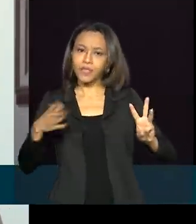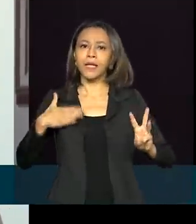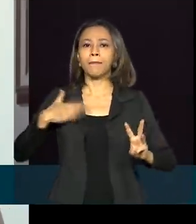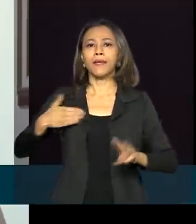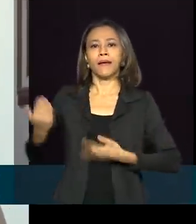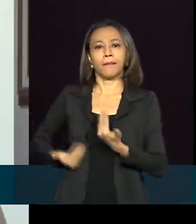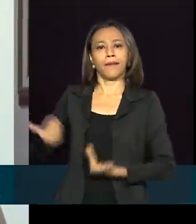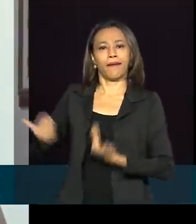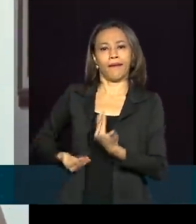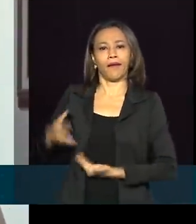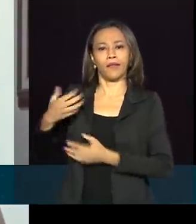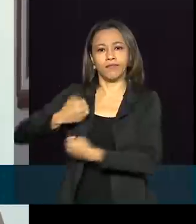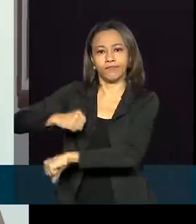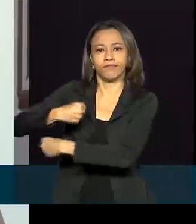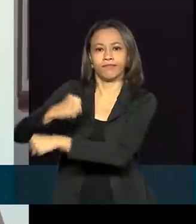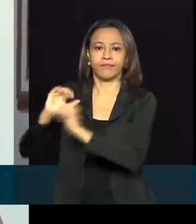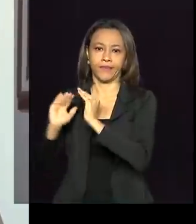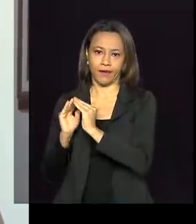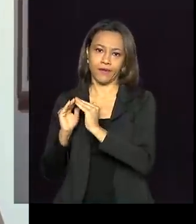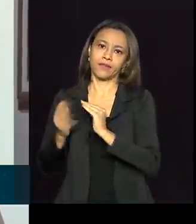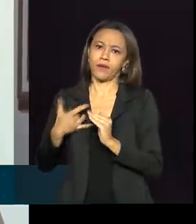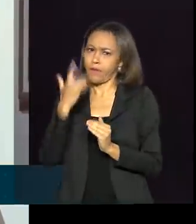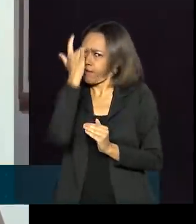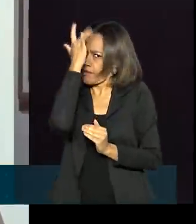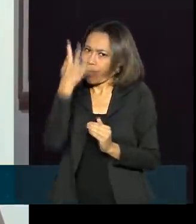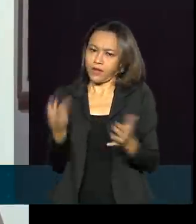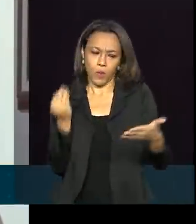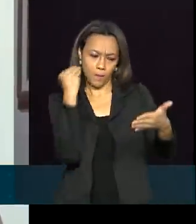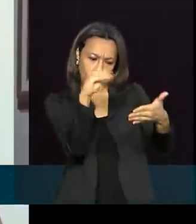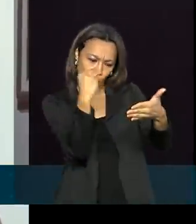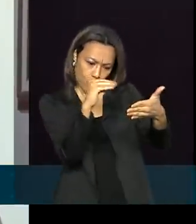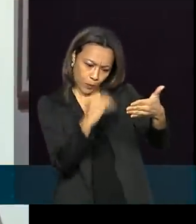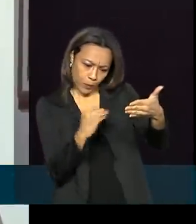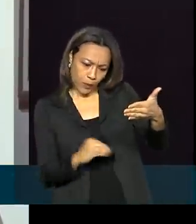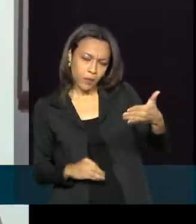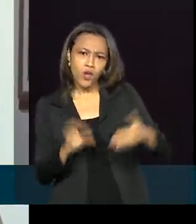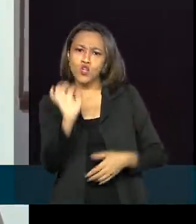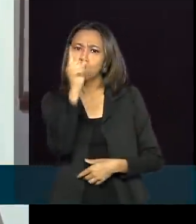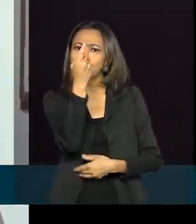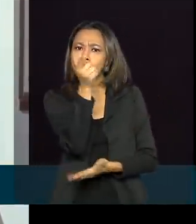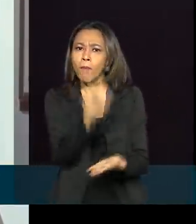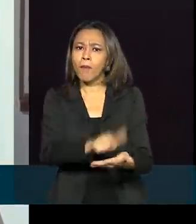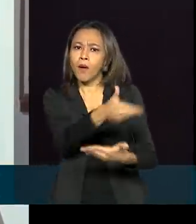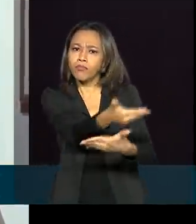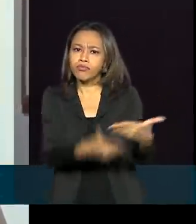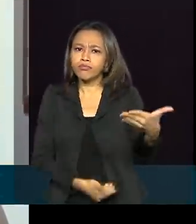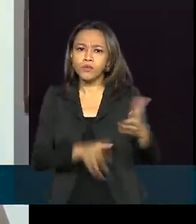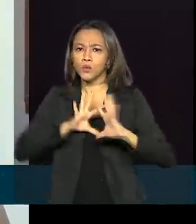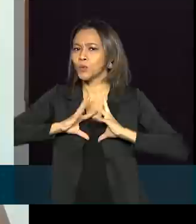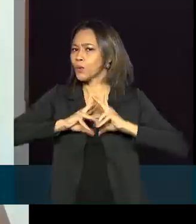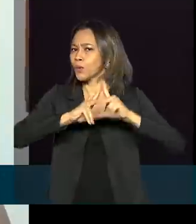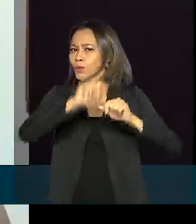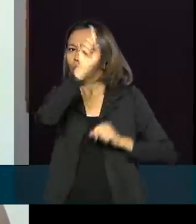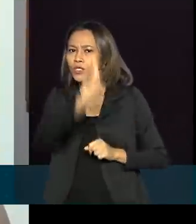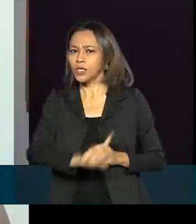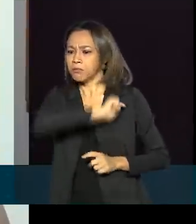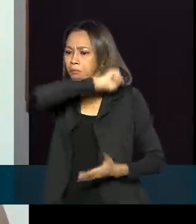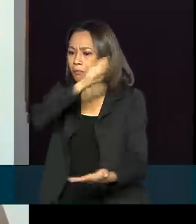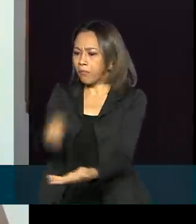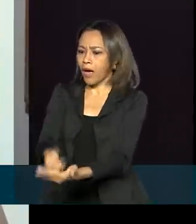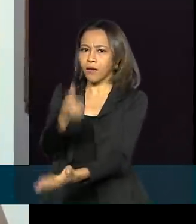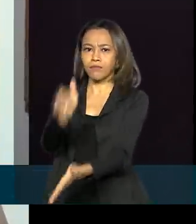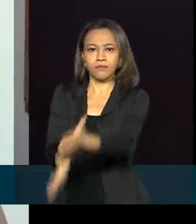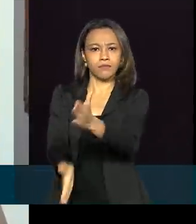doméstica. Eu acho bem mais prático, porque posso pagar numa só guia todos os direitos. E claro, se